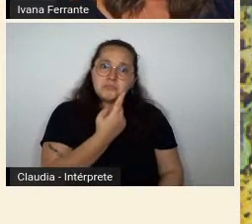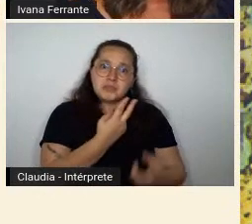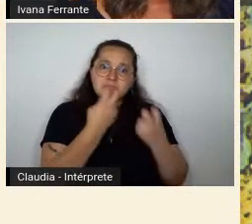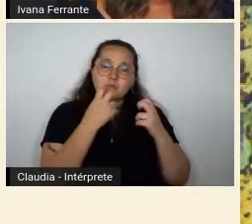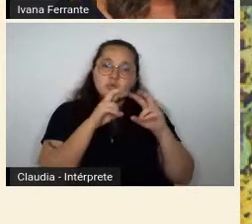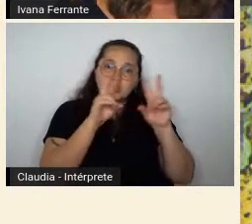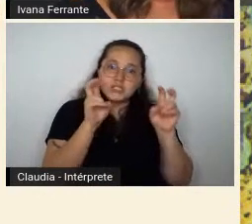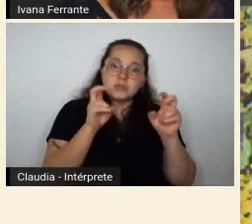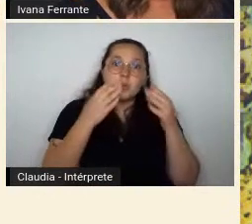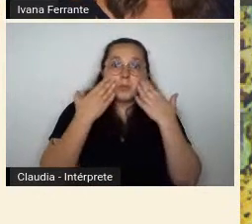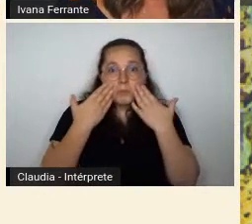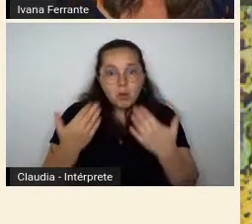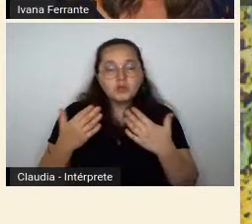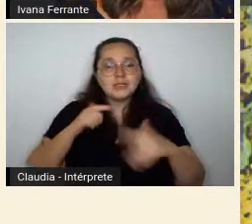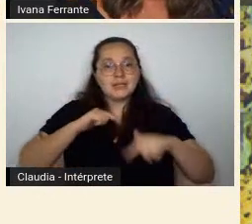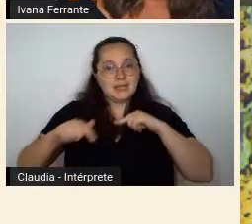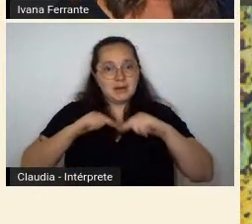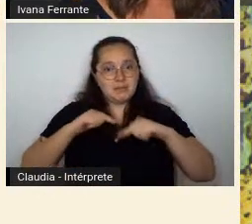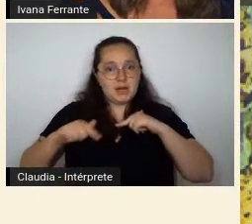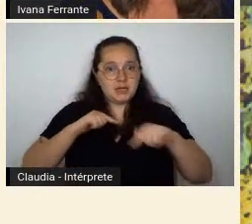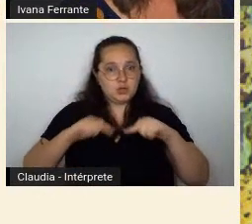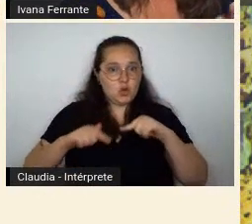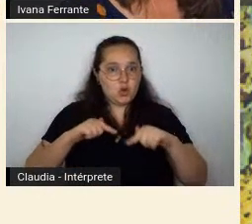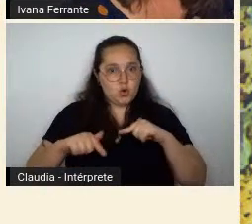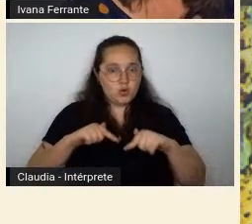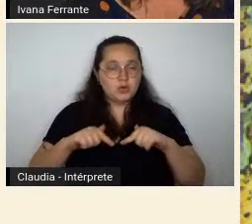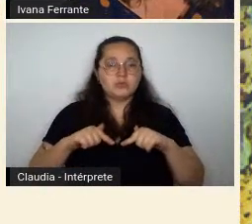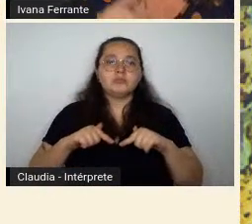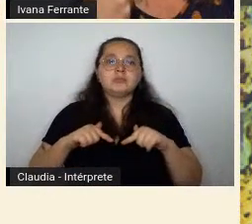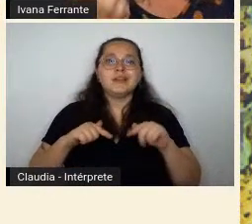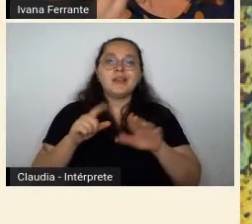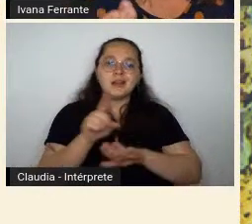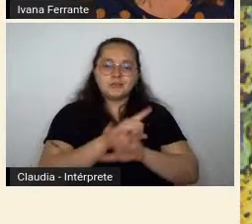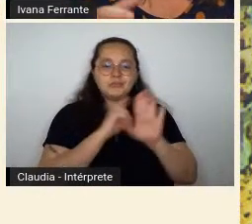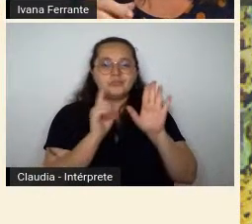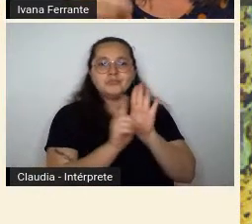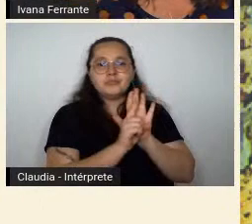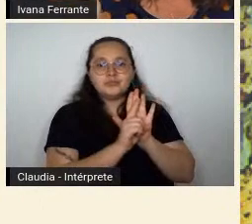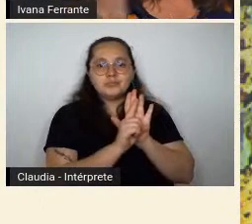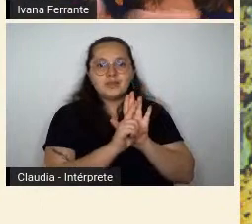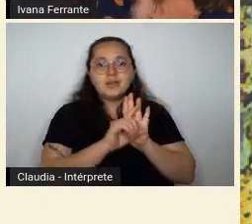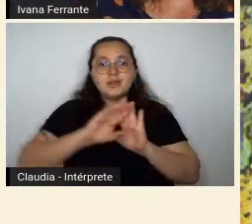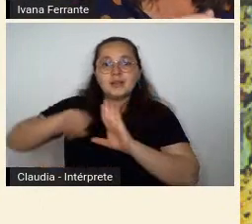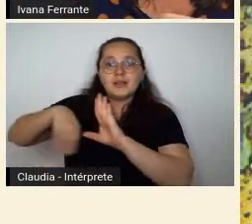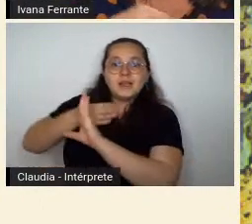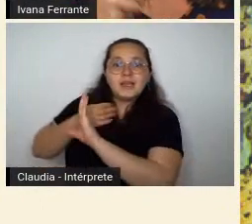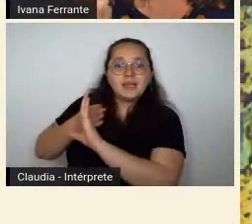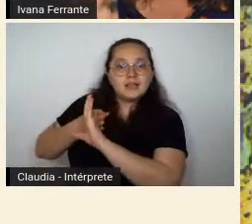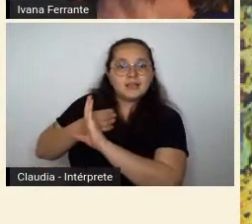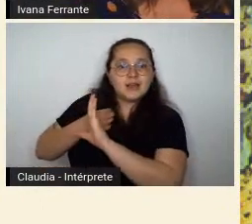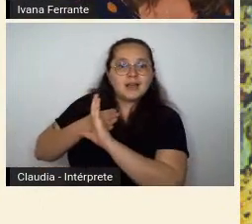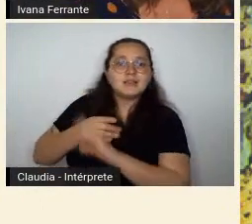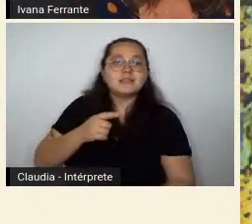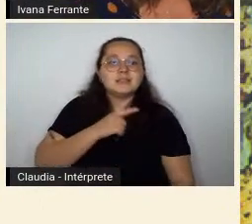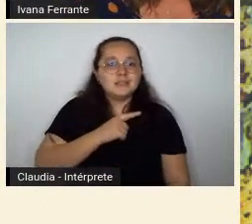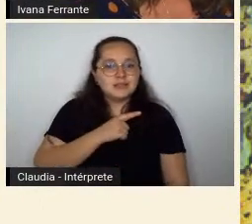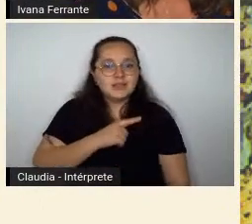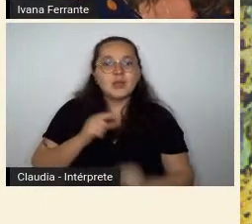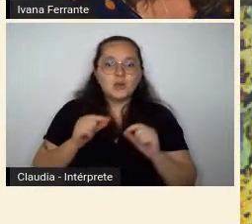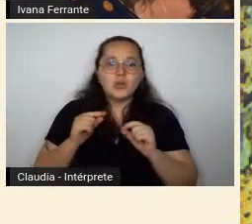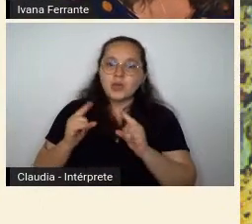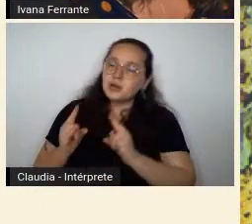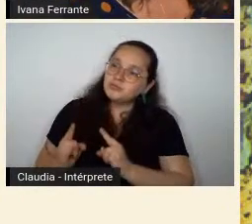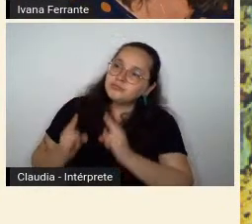representa trabalhadores no primeiro plano e, por trás, as sombras de edifícios, as sombras de